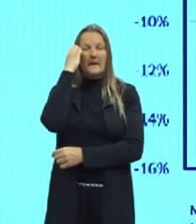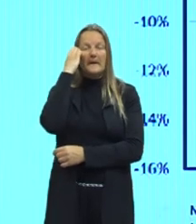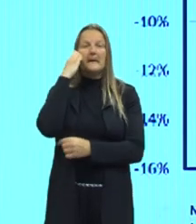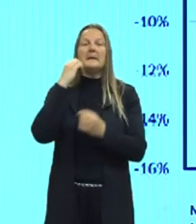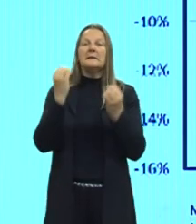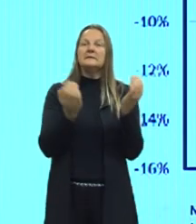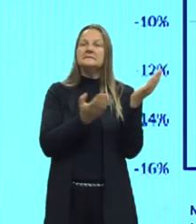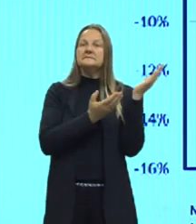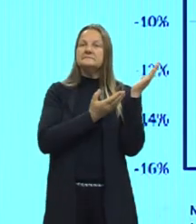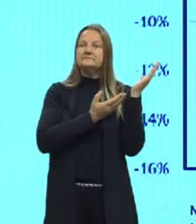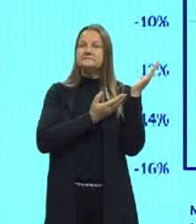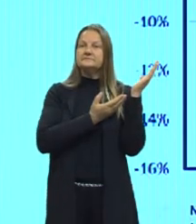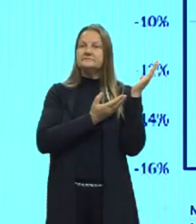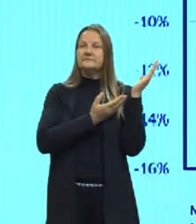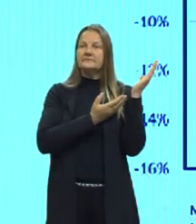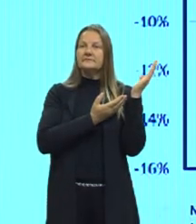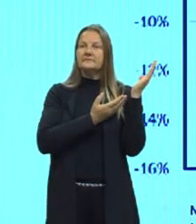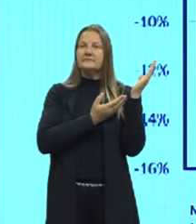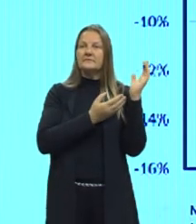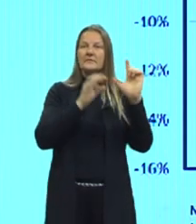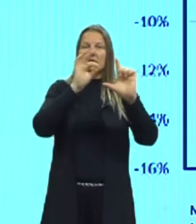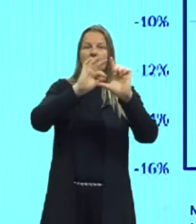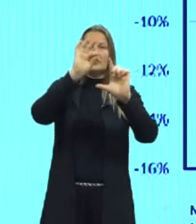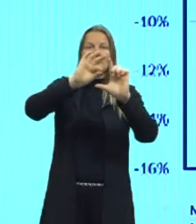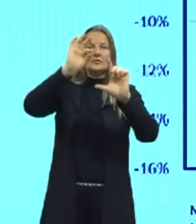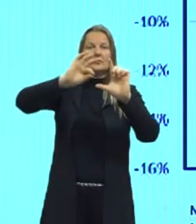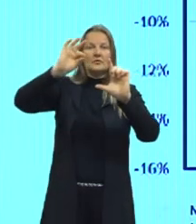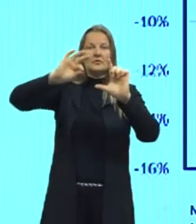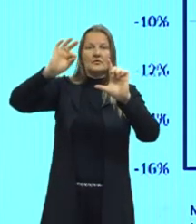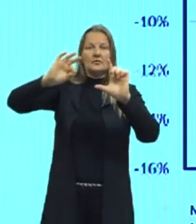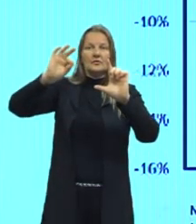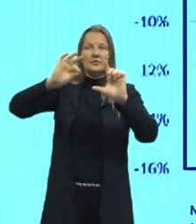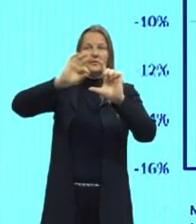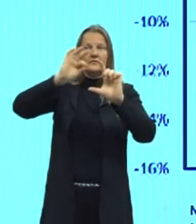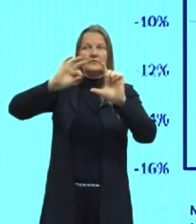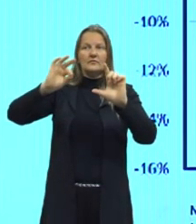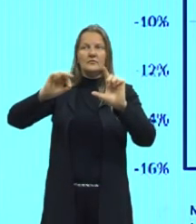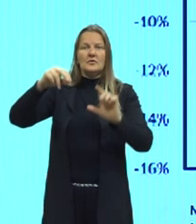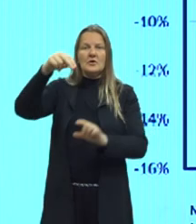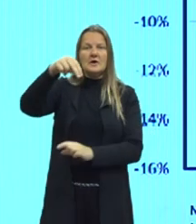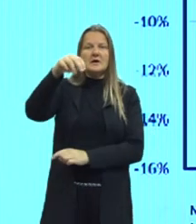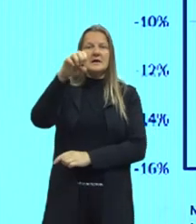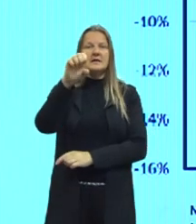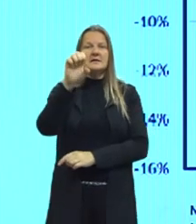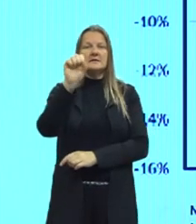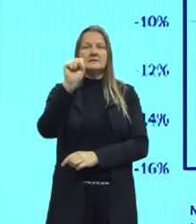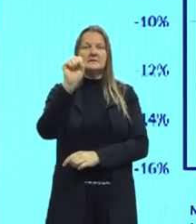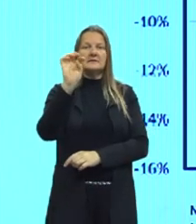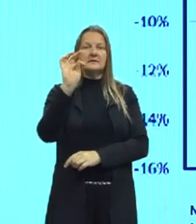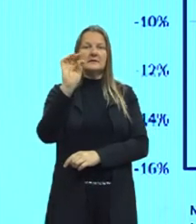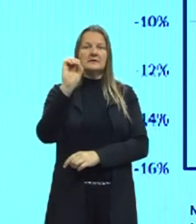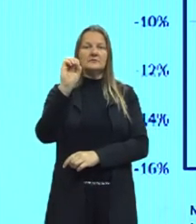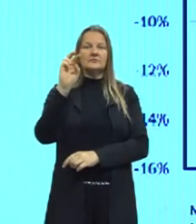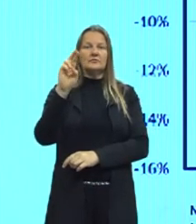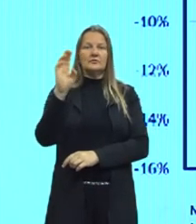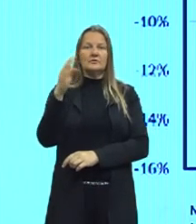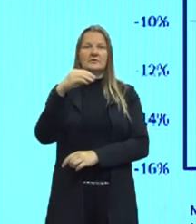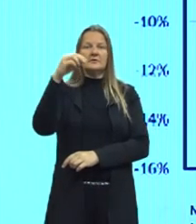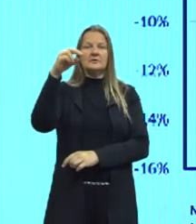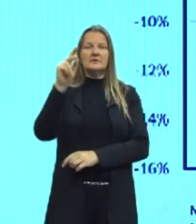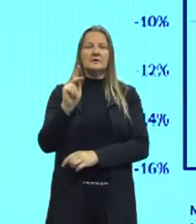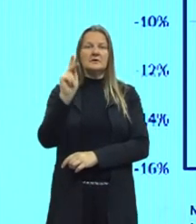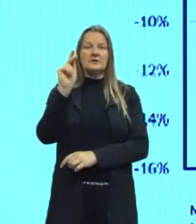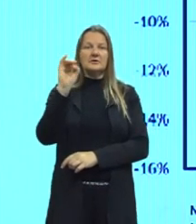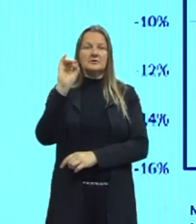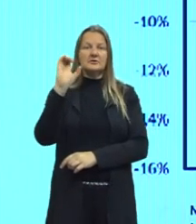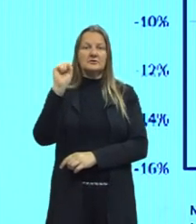é o que a gente tem. Nota que, na época de Néstor Kirchner, ó, ele pega, justamente, após a moratória, que nós